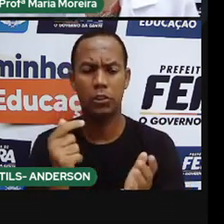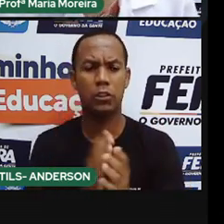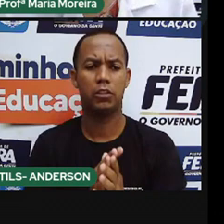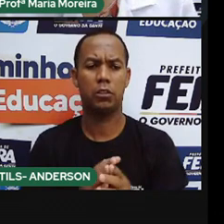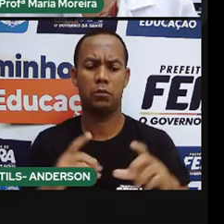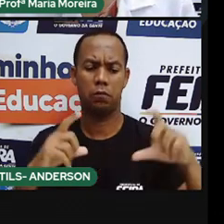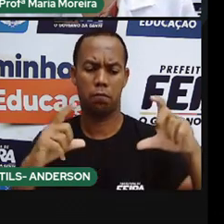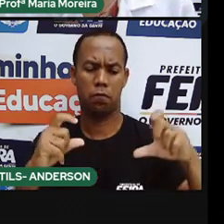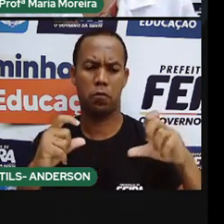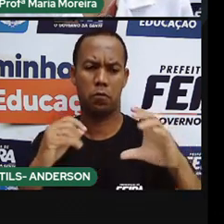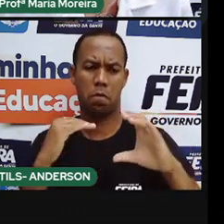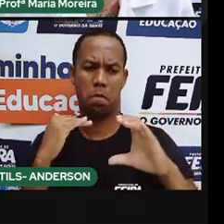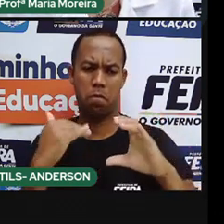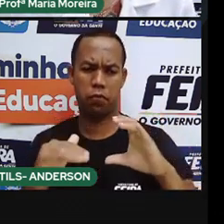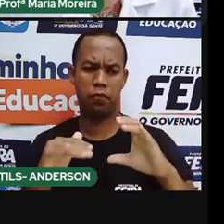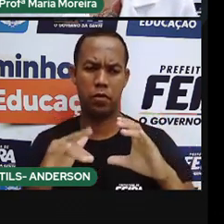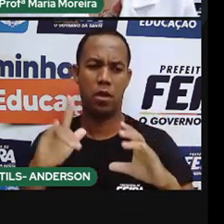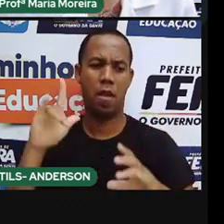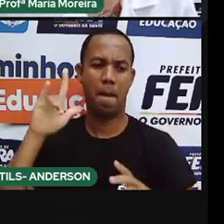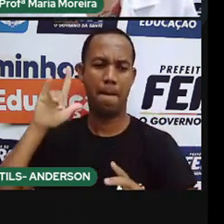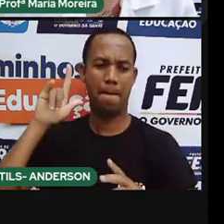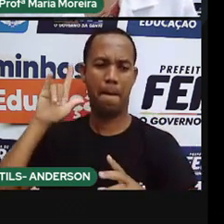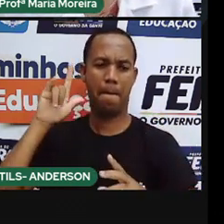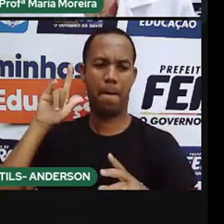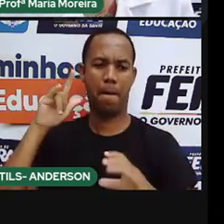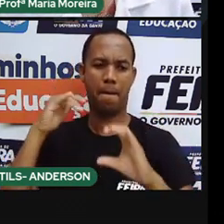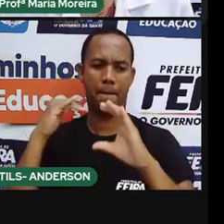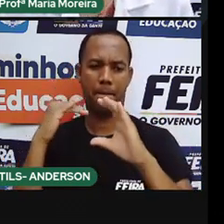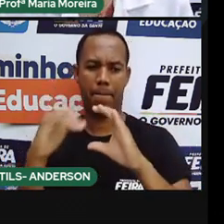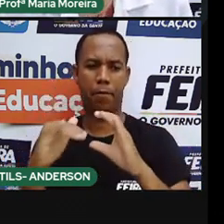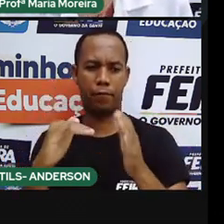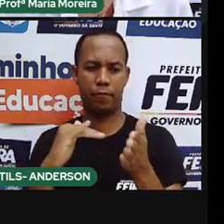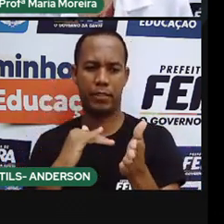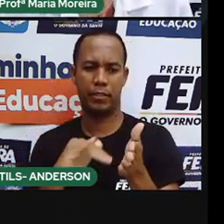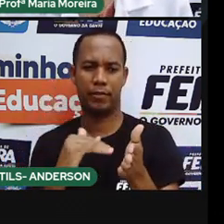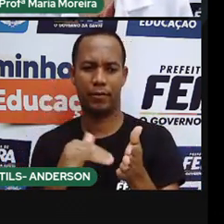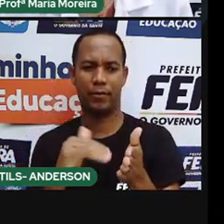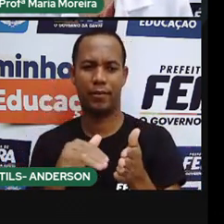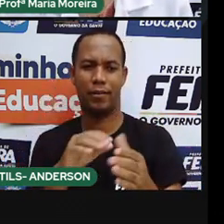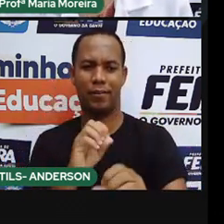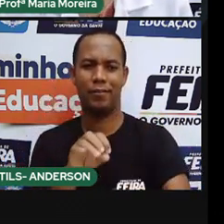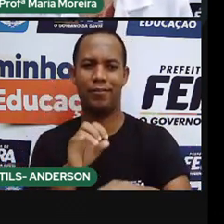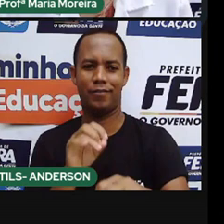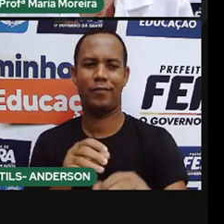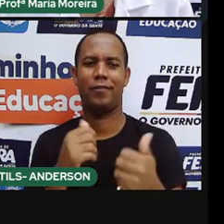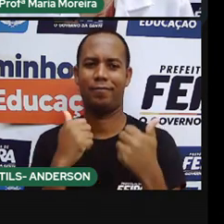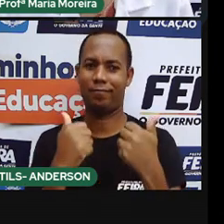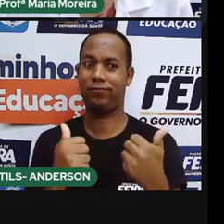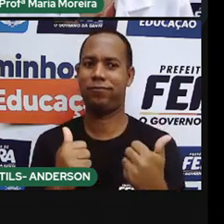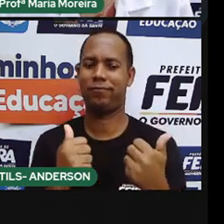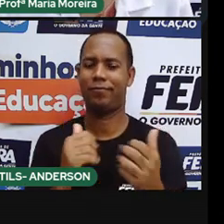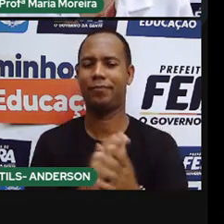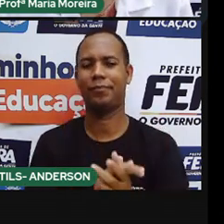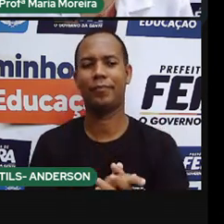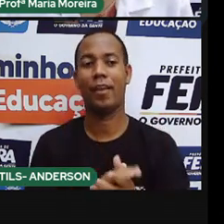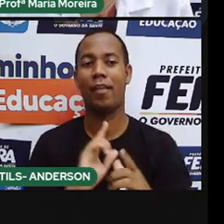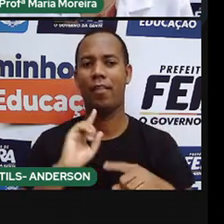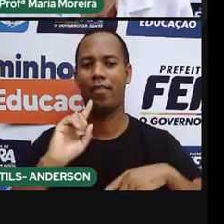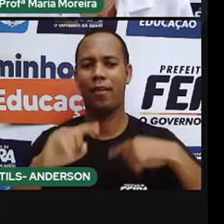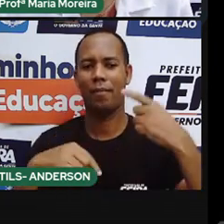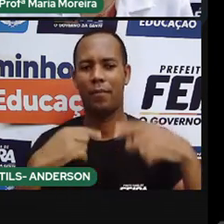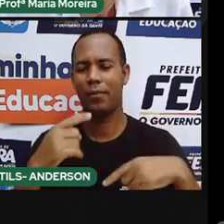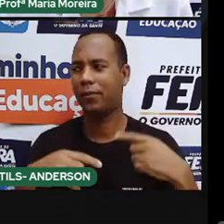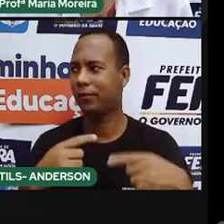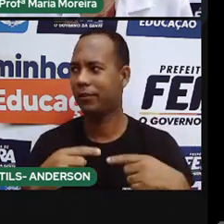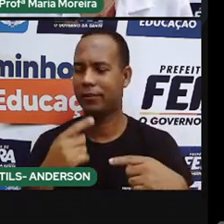foto, posta no Instagram, que a PRO quer ver, e marca SEDUC, né? E depois você vai fazer o quê?